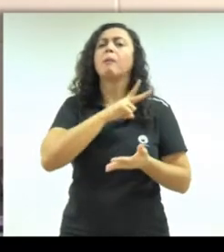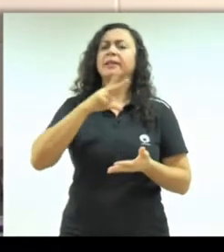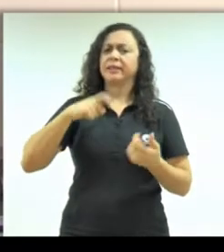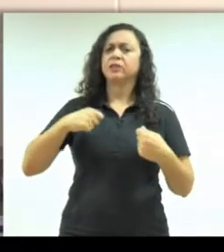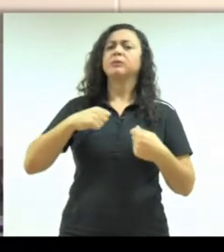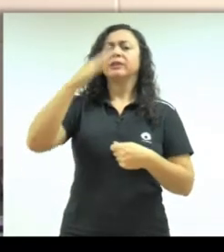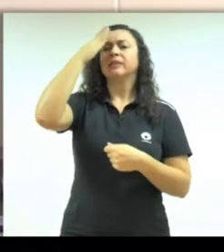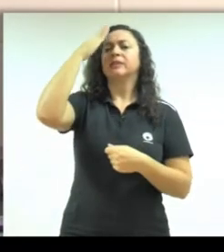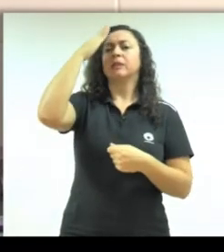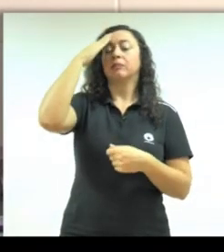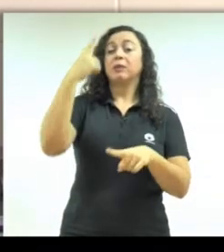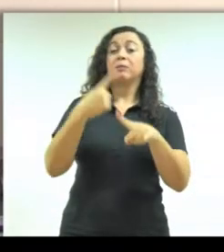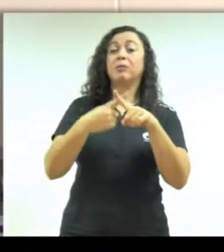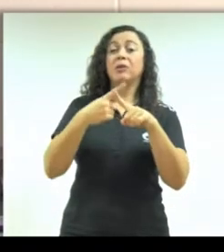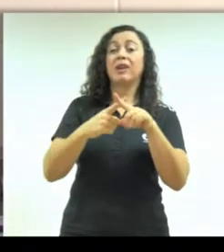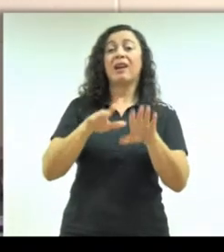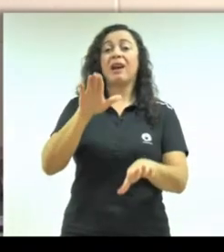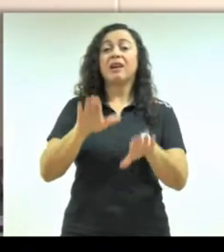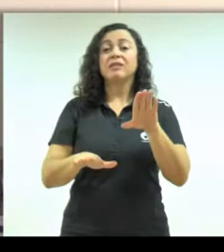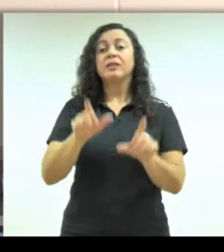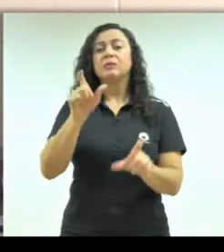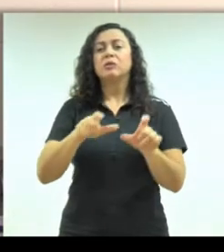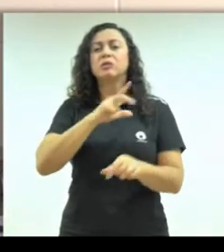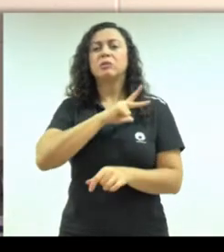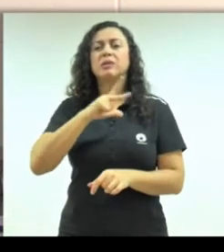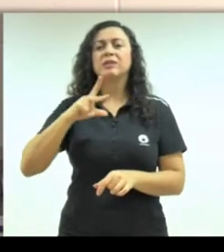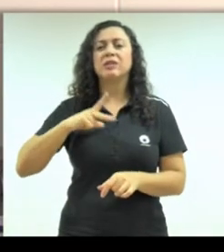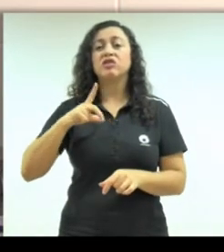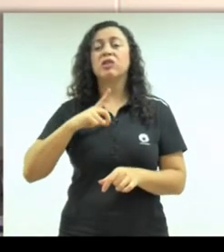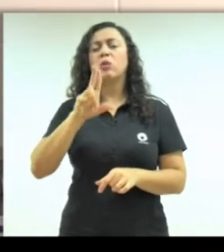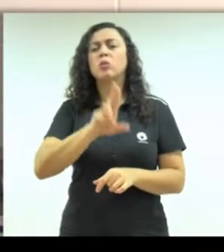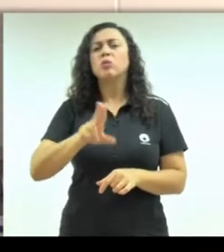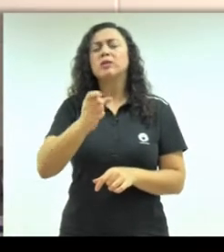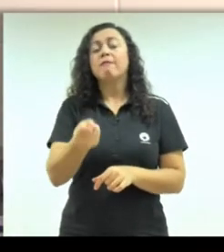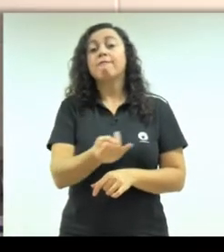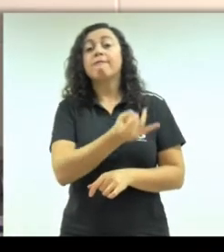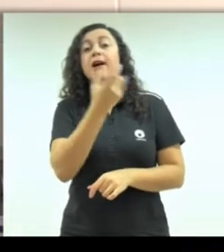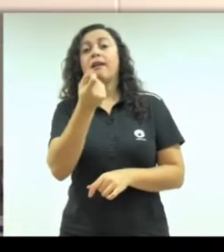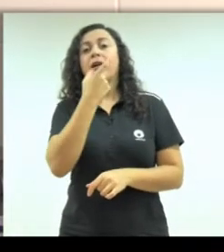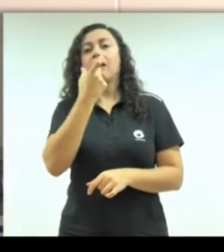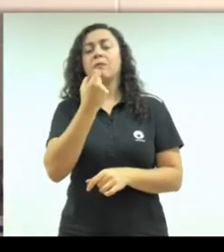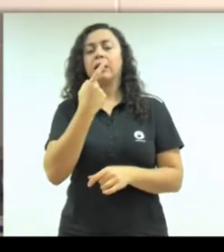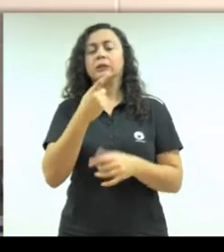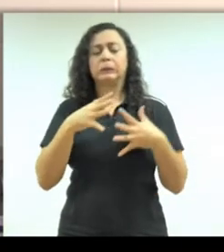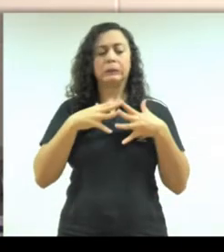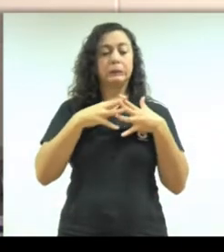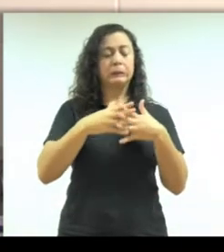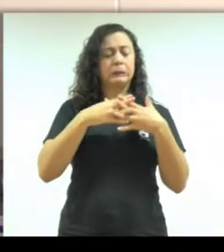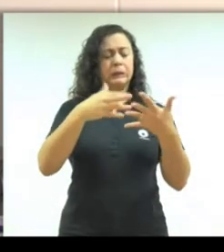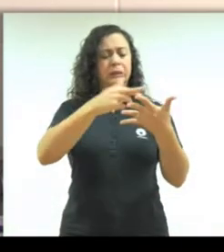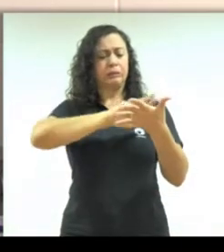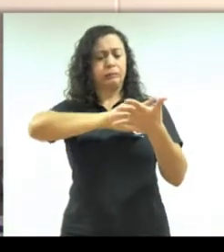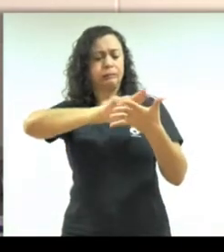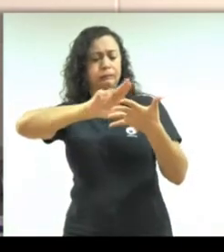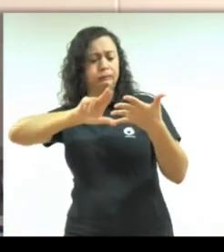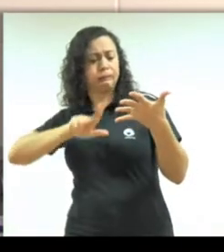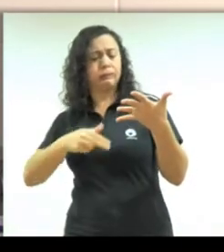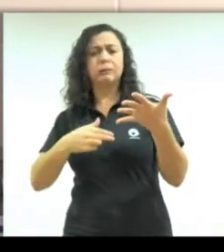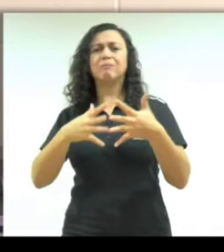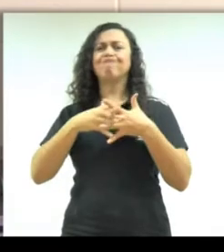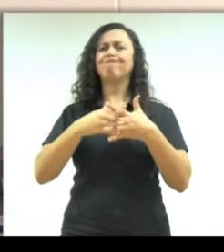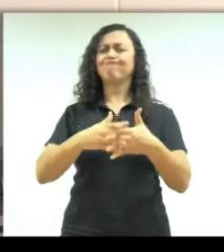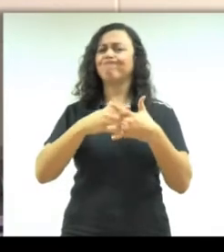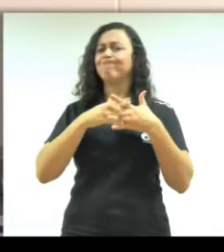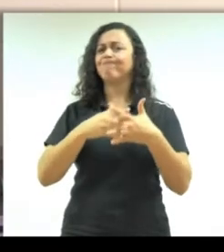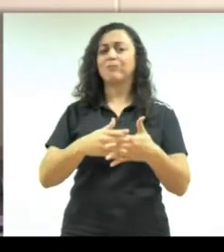Por quê? A gente sabe que tem muitos pacientes que recebem várias medicações. E quanto mais medicações ele tiver na sua